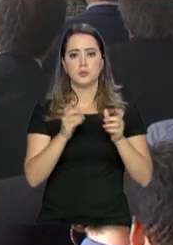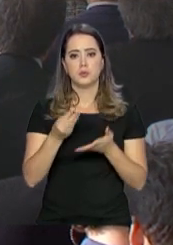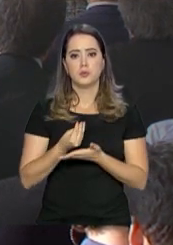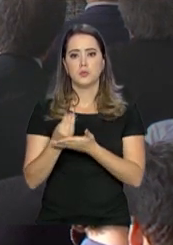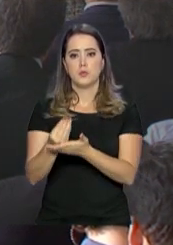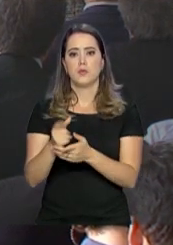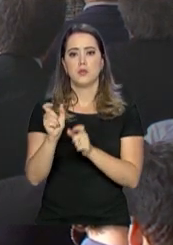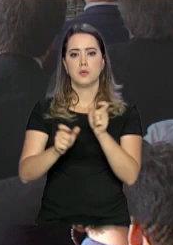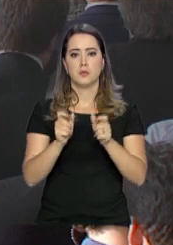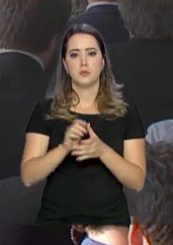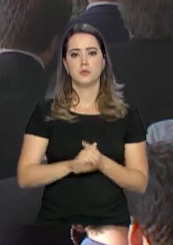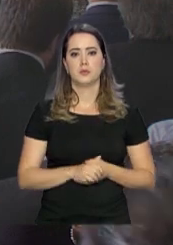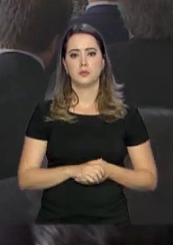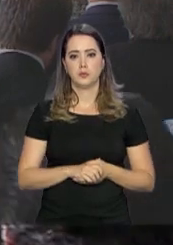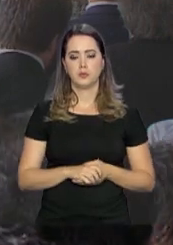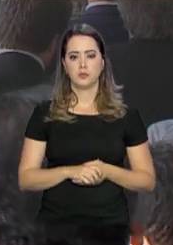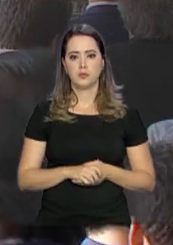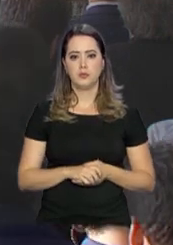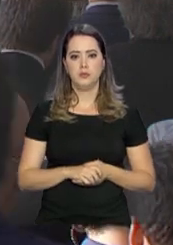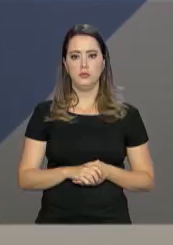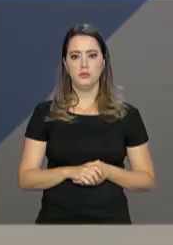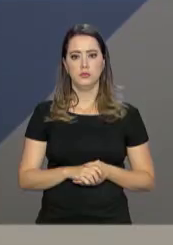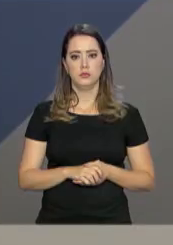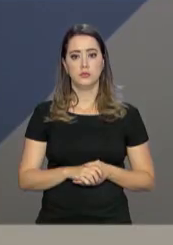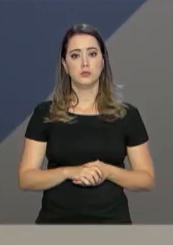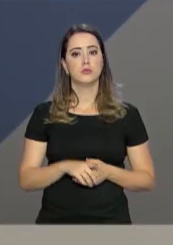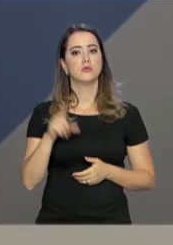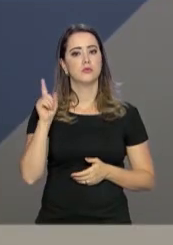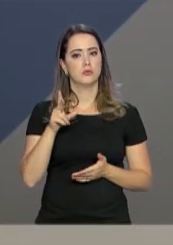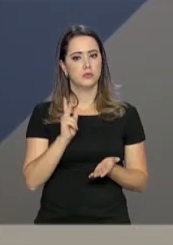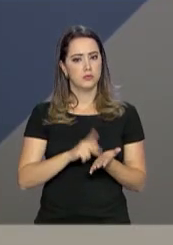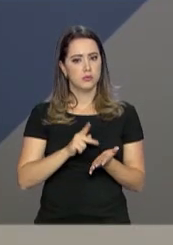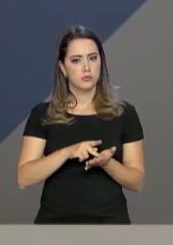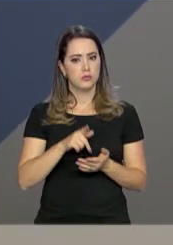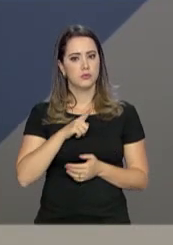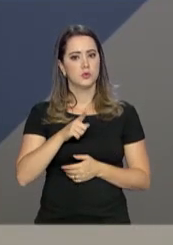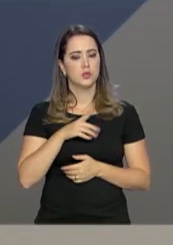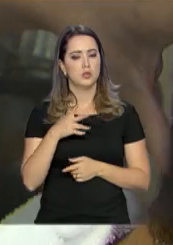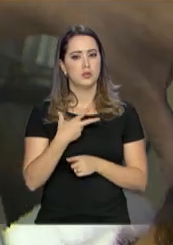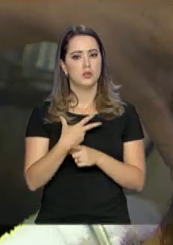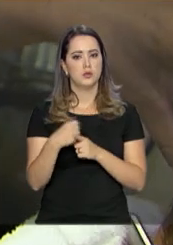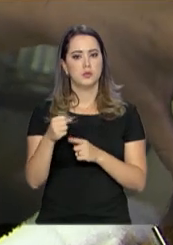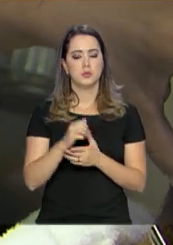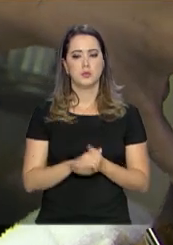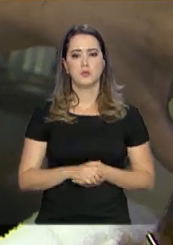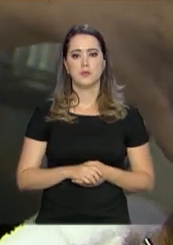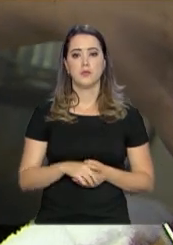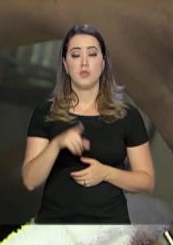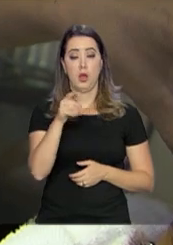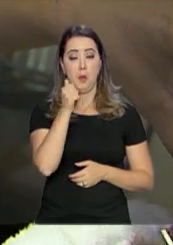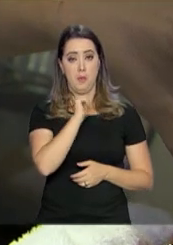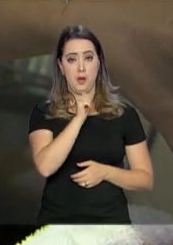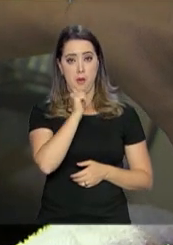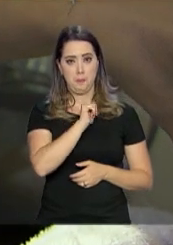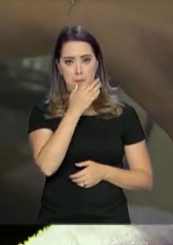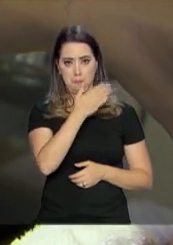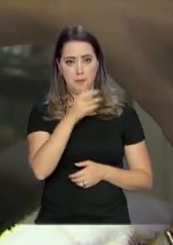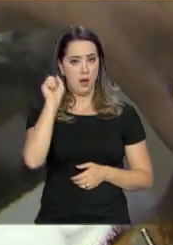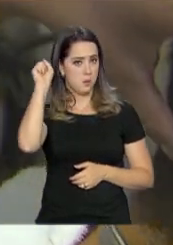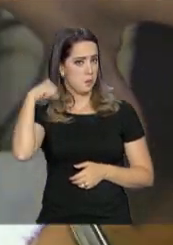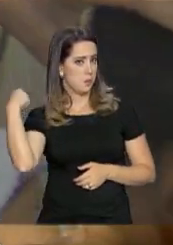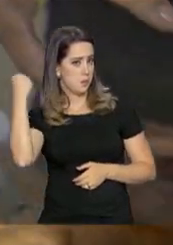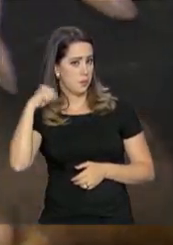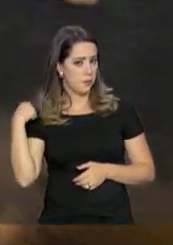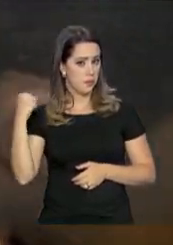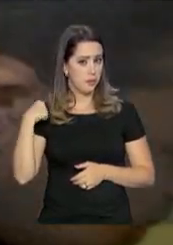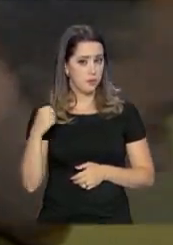crédito para as pessoas. E realmente tivemos sucesso. A cabeleireira Cláudia Costa faz parte